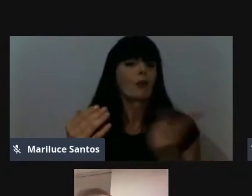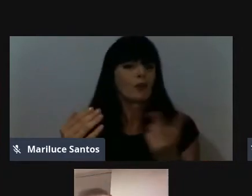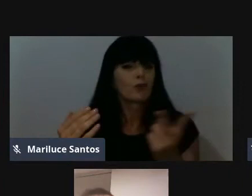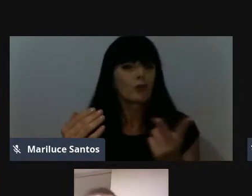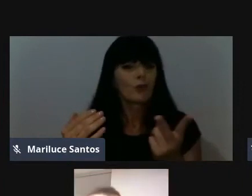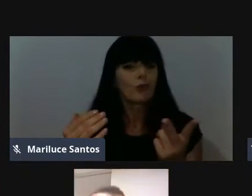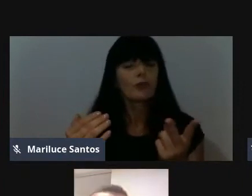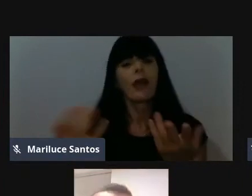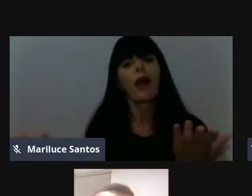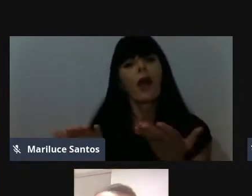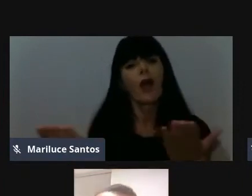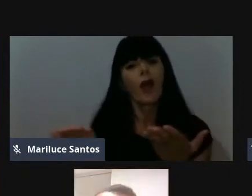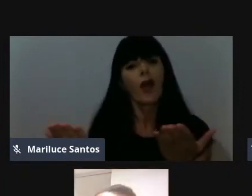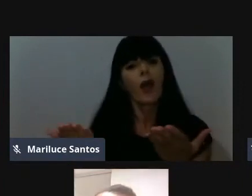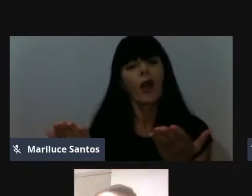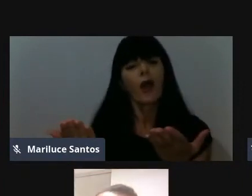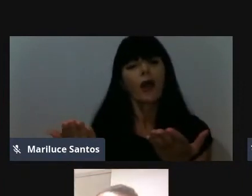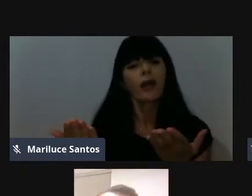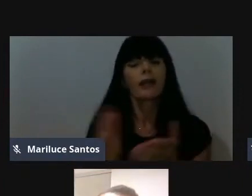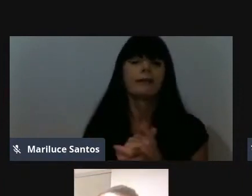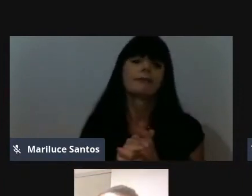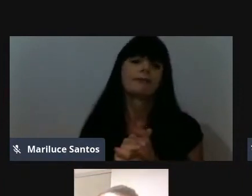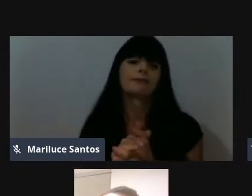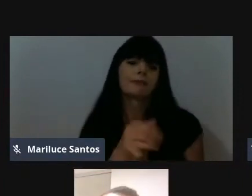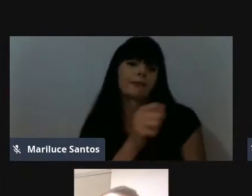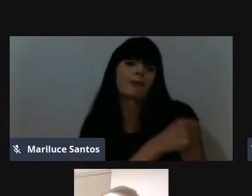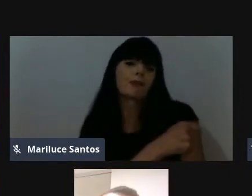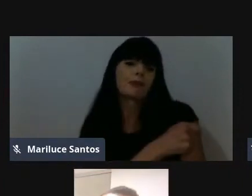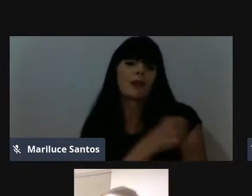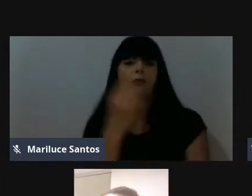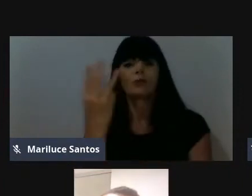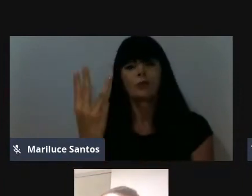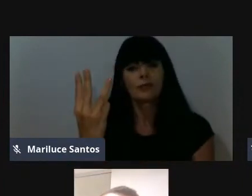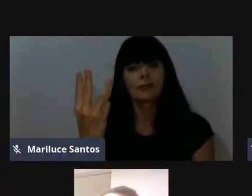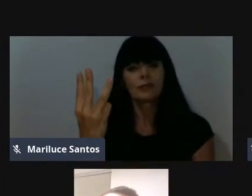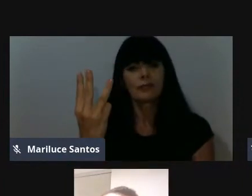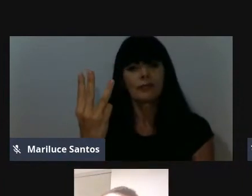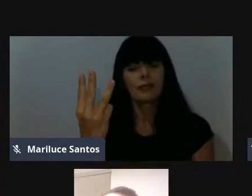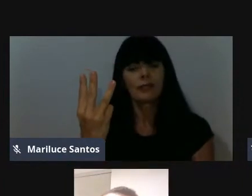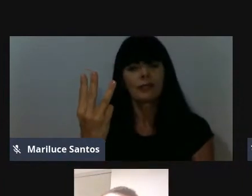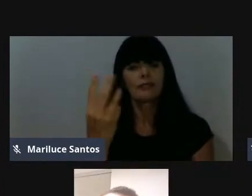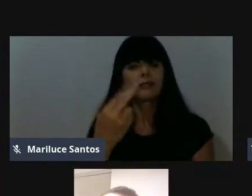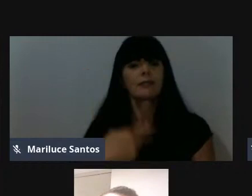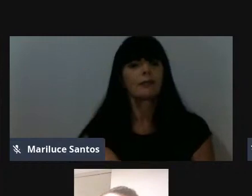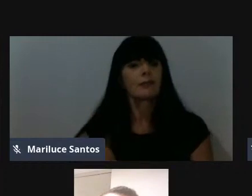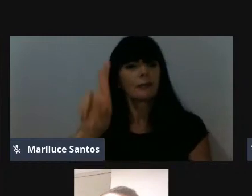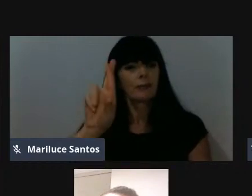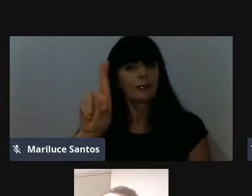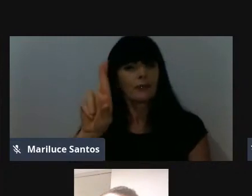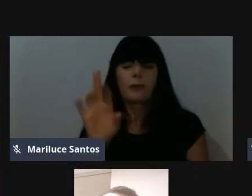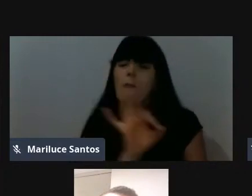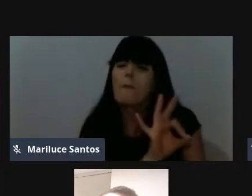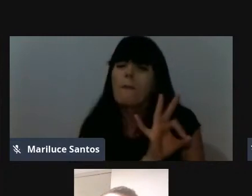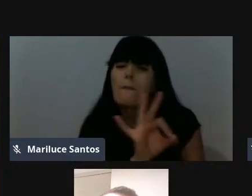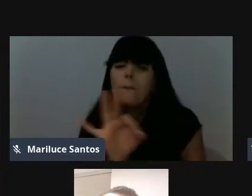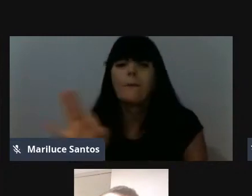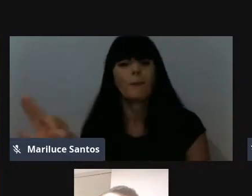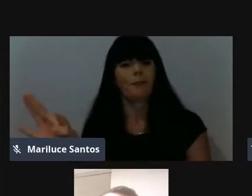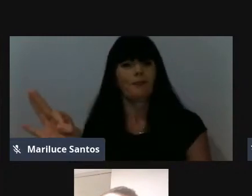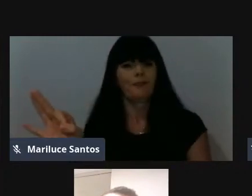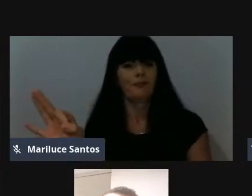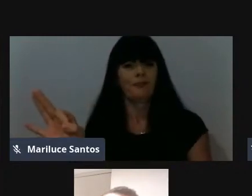agora eu chamaria aos alunos, aos três alunos, que nos representaram muito bem,